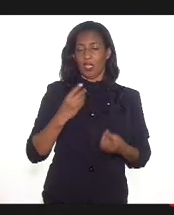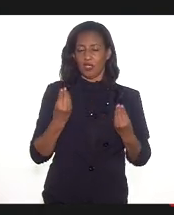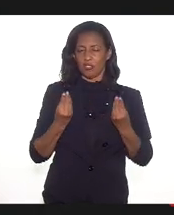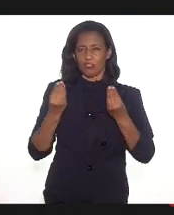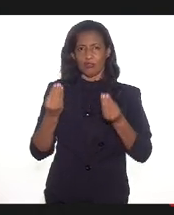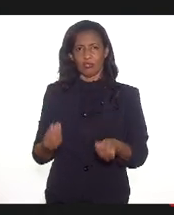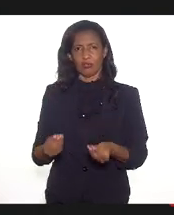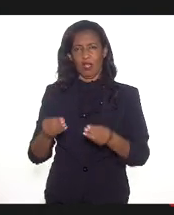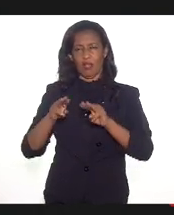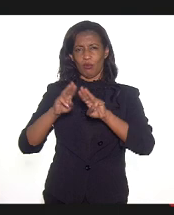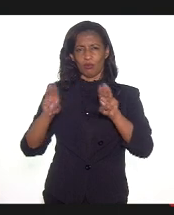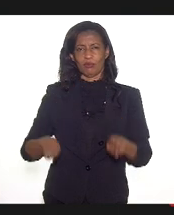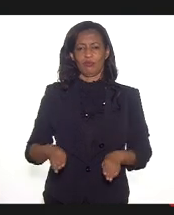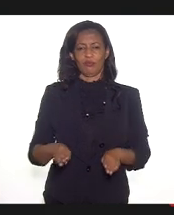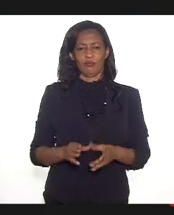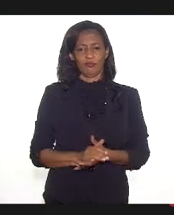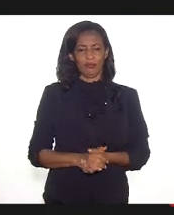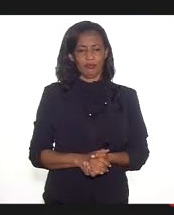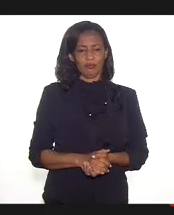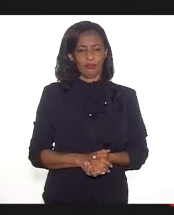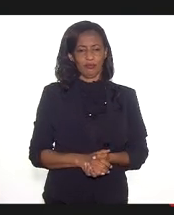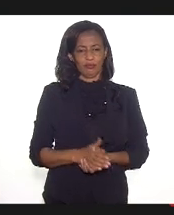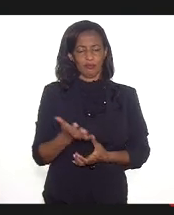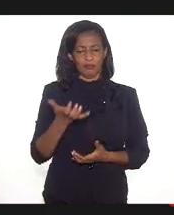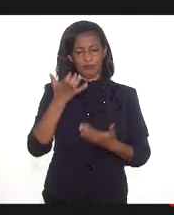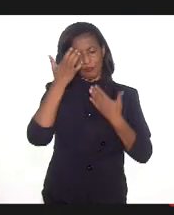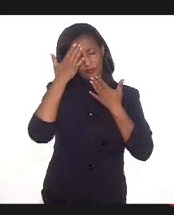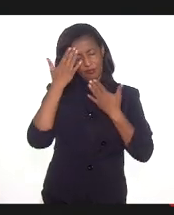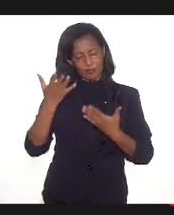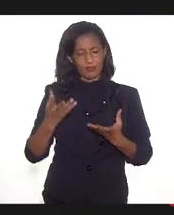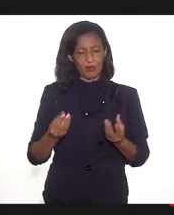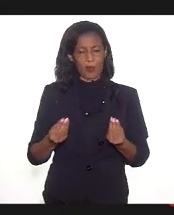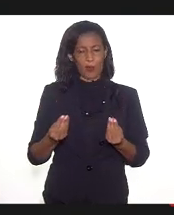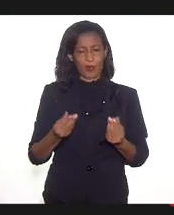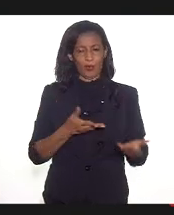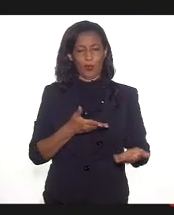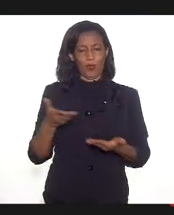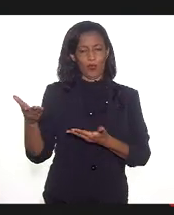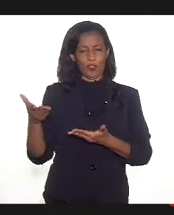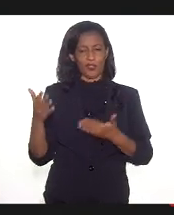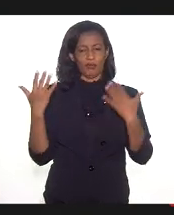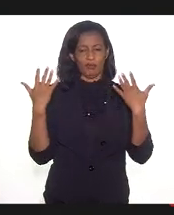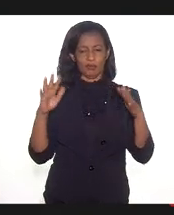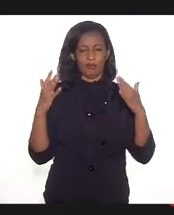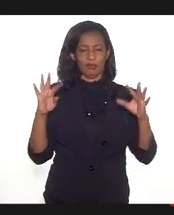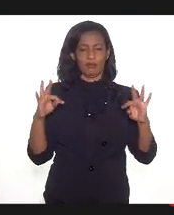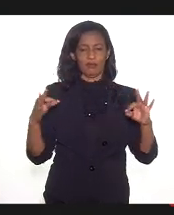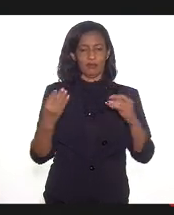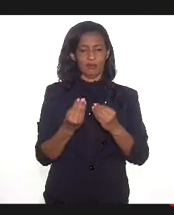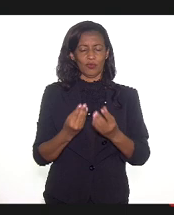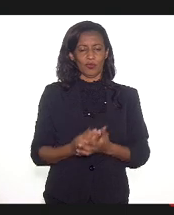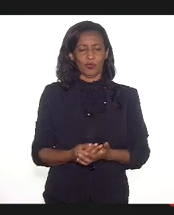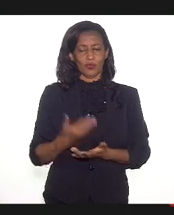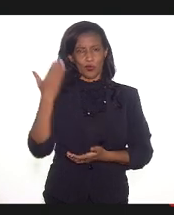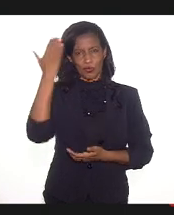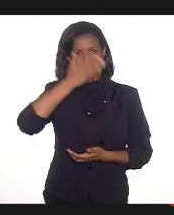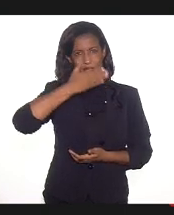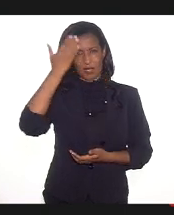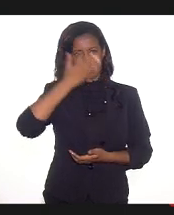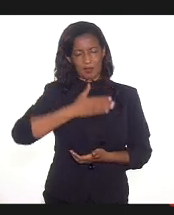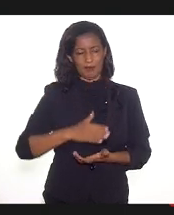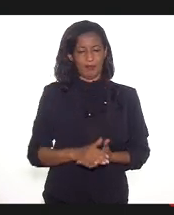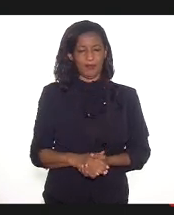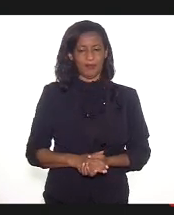aos nossos museus. Eu queria agradecer muito o convite e parabenizar a todos aqueles que estão presentes.